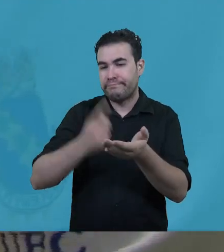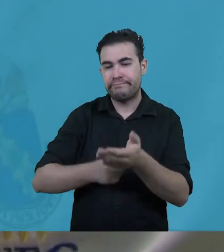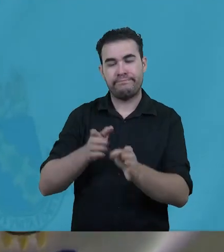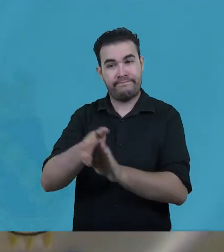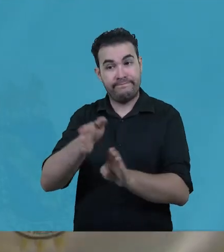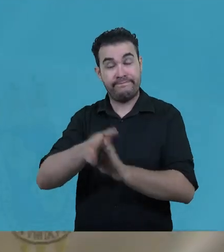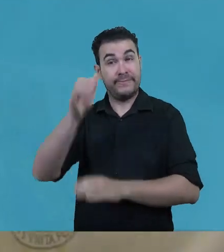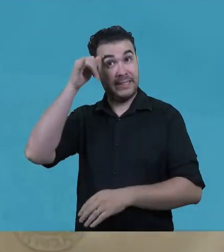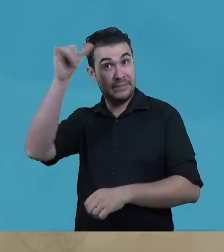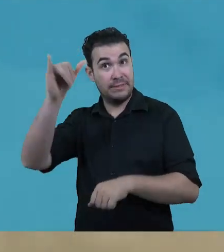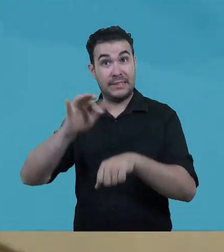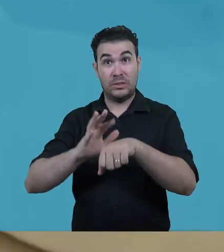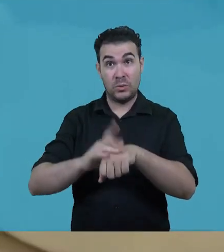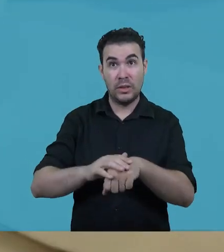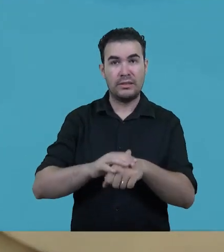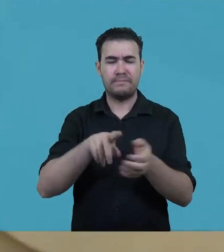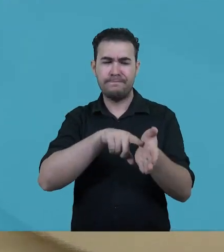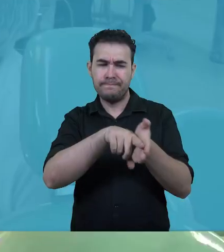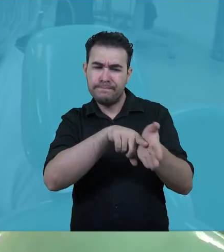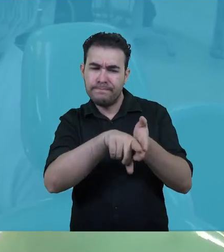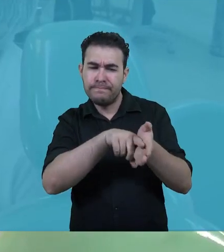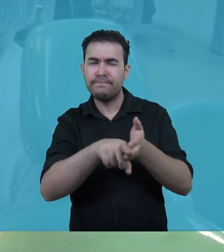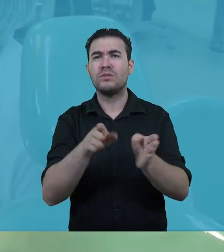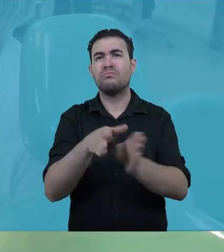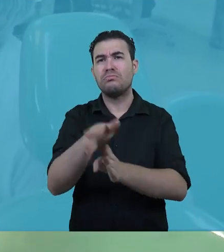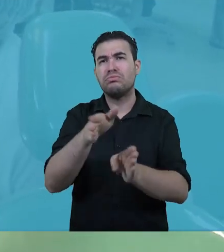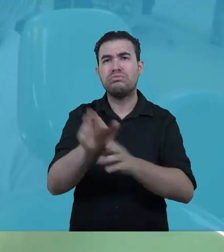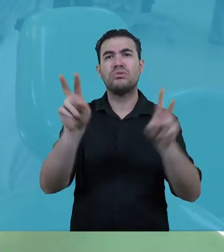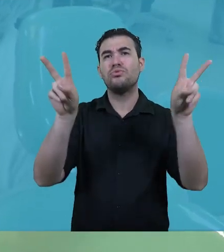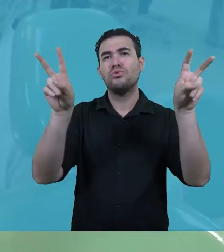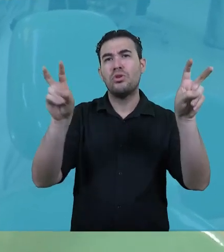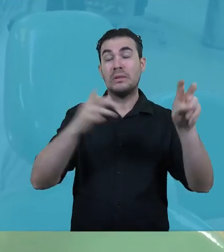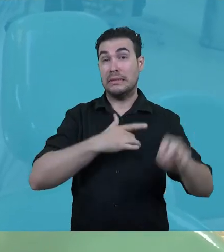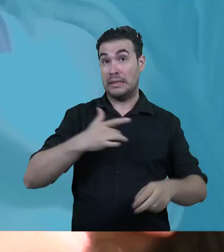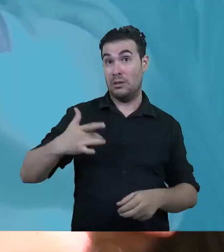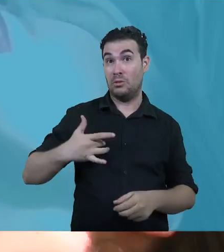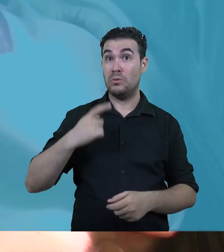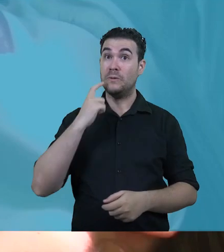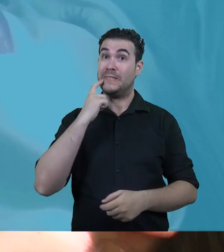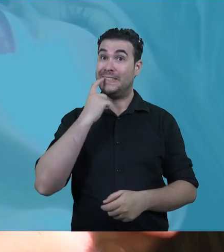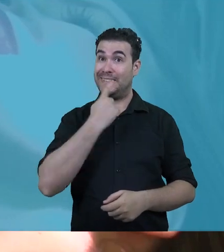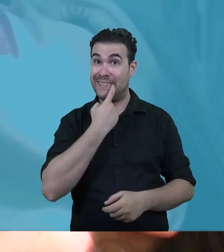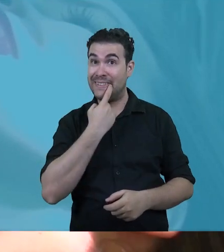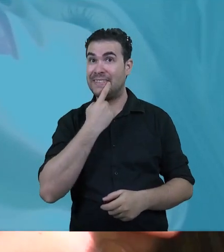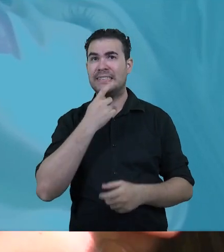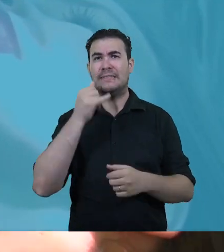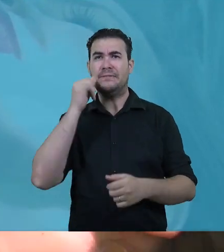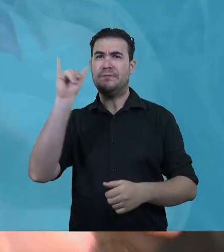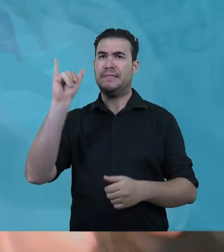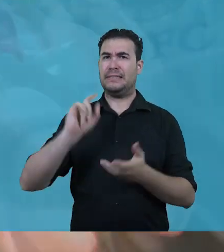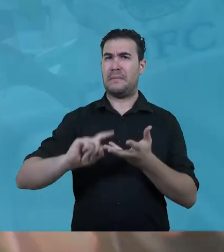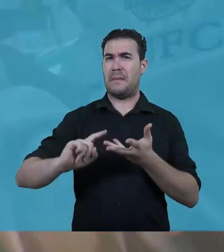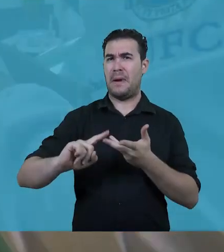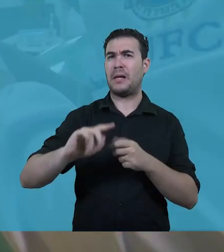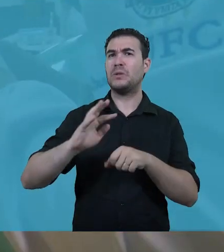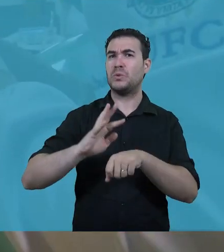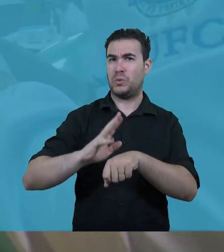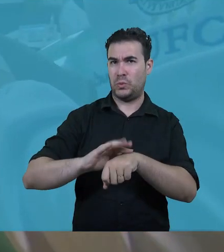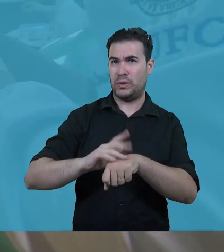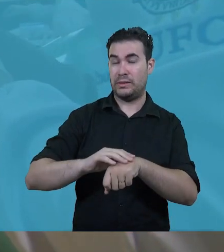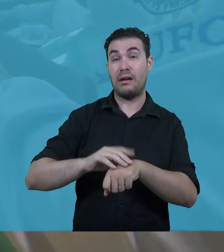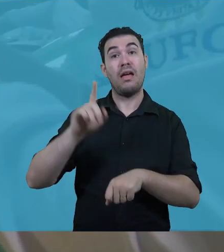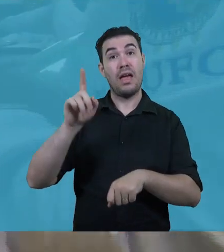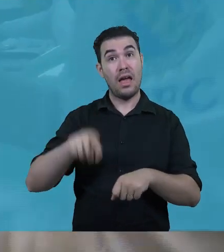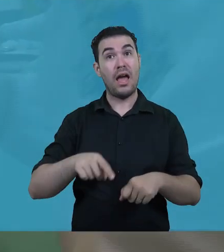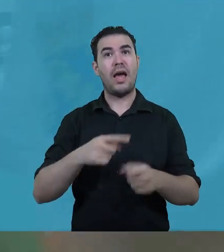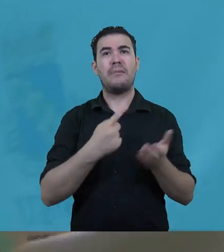Ações preventivas, realização de exames e orientações sobre saúde bucal e doenças odontológicas Essas são algumas